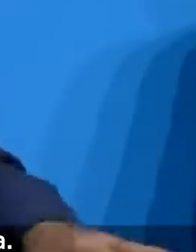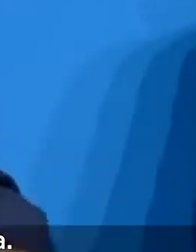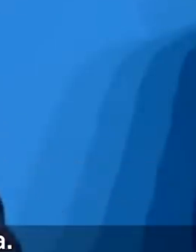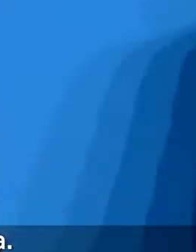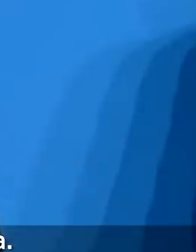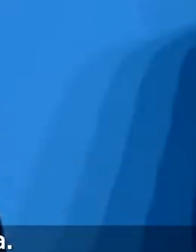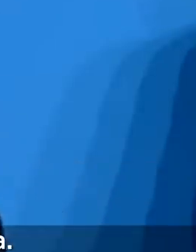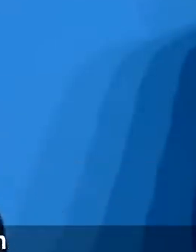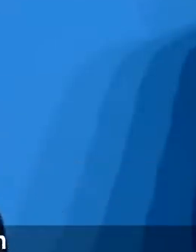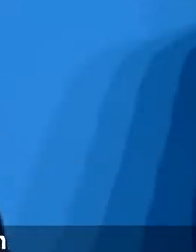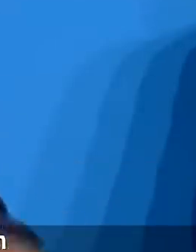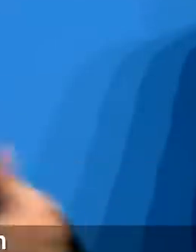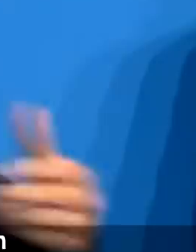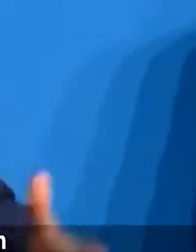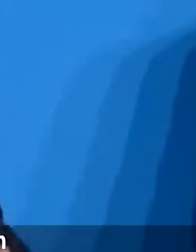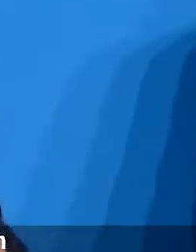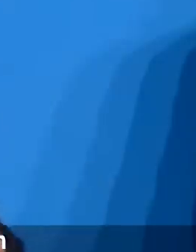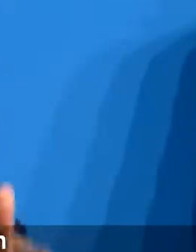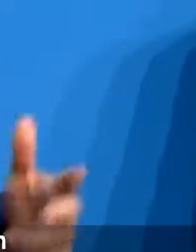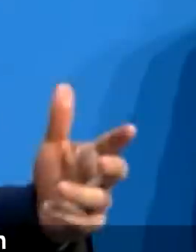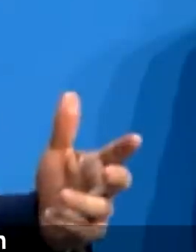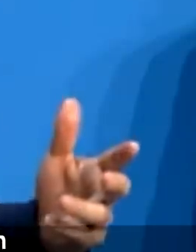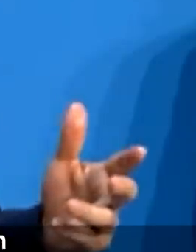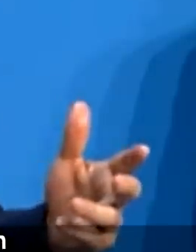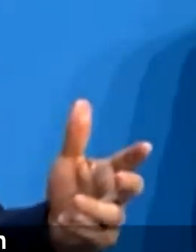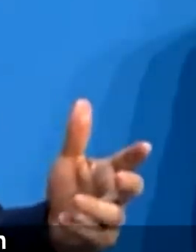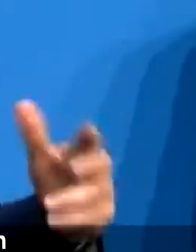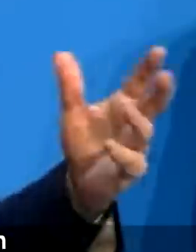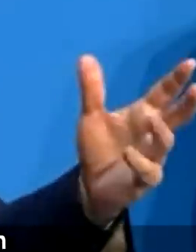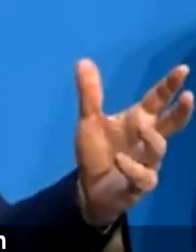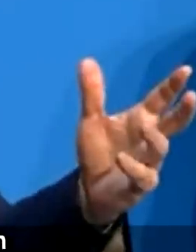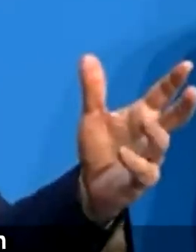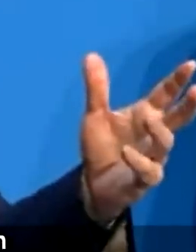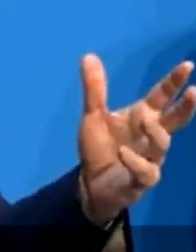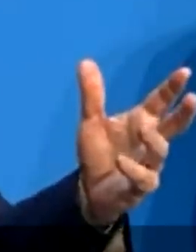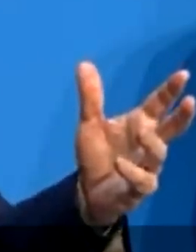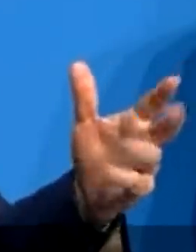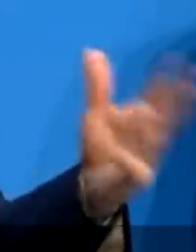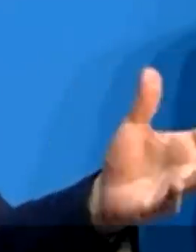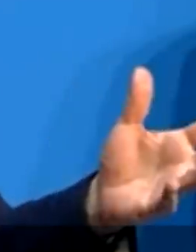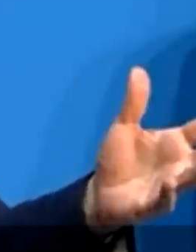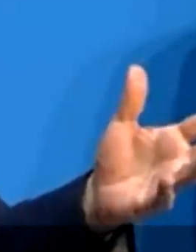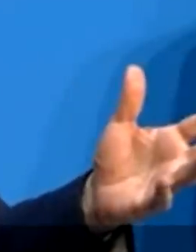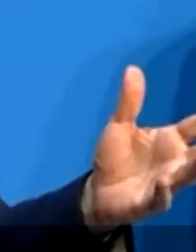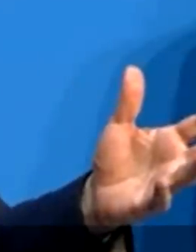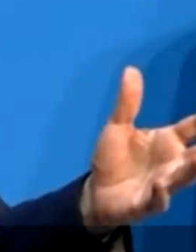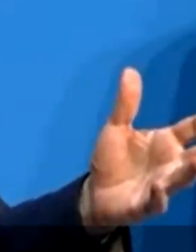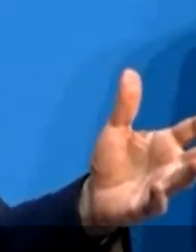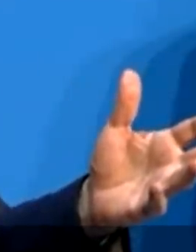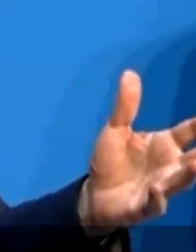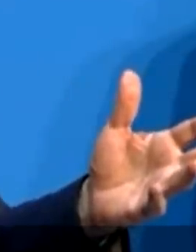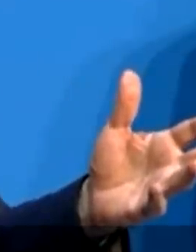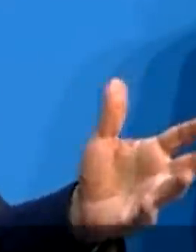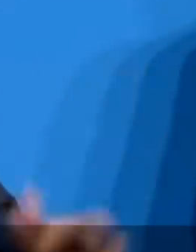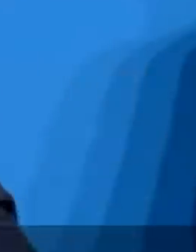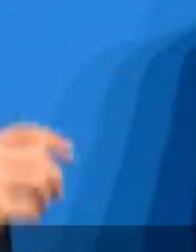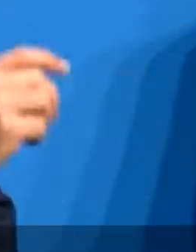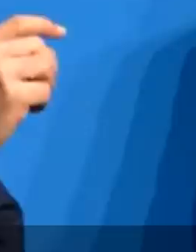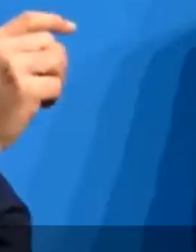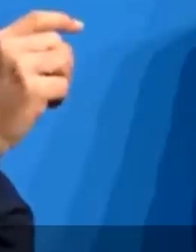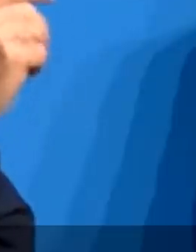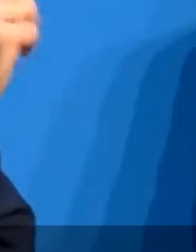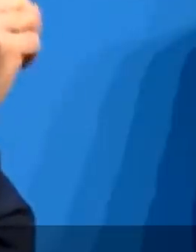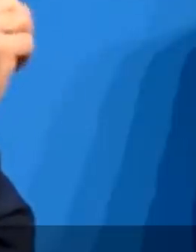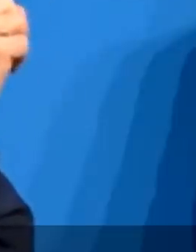com a agricultura. E aí, falando com eles, eu aceita-nos antes que vocês se tornem irrelevante para nós. Nós